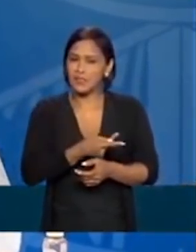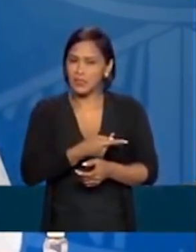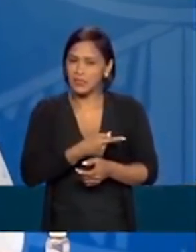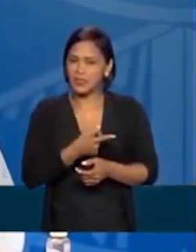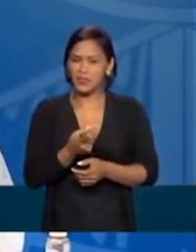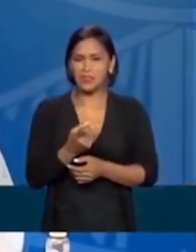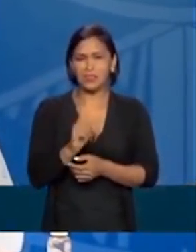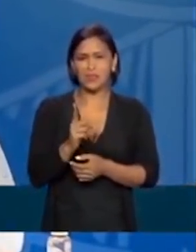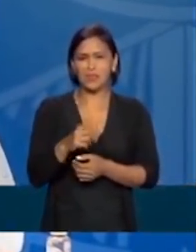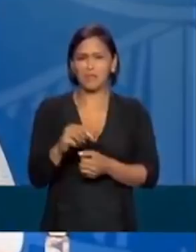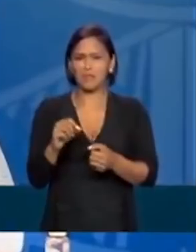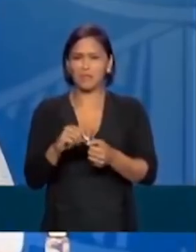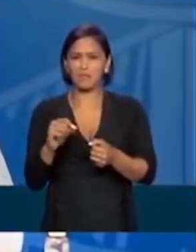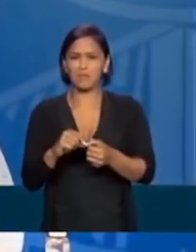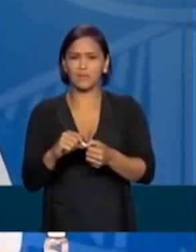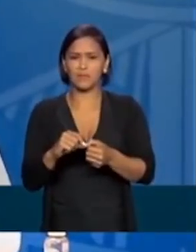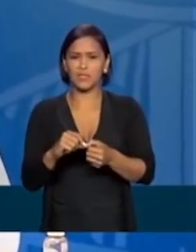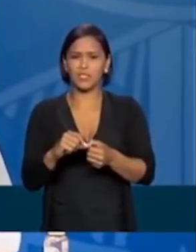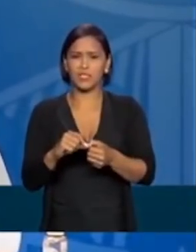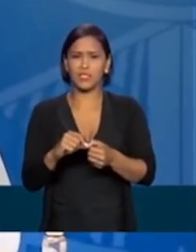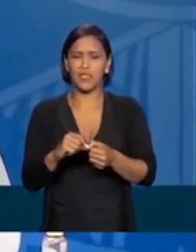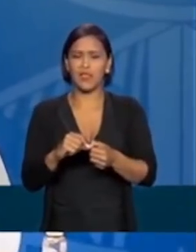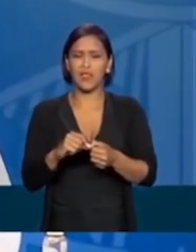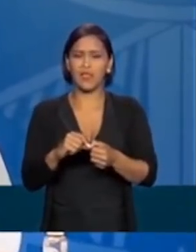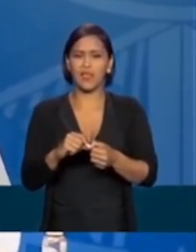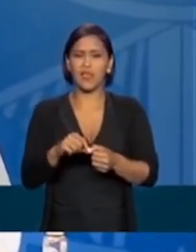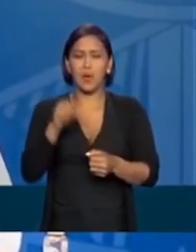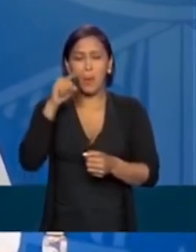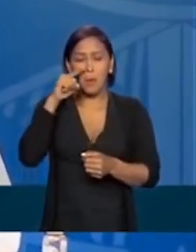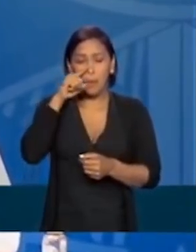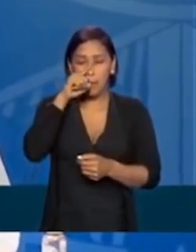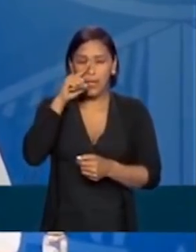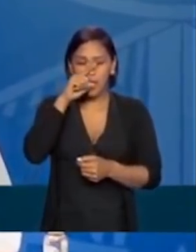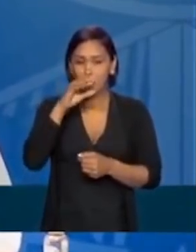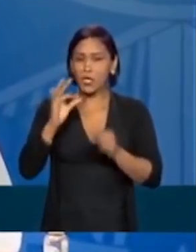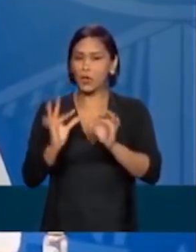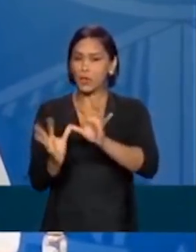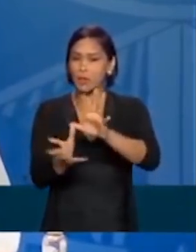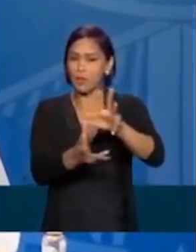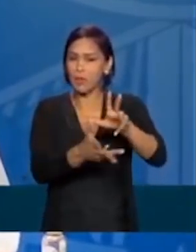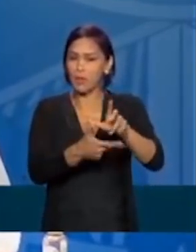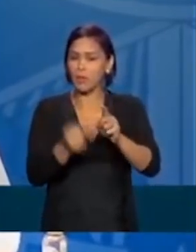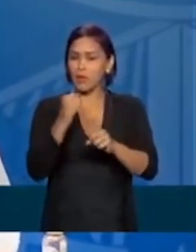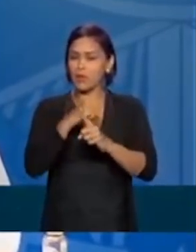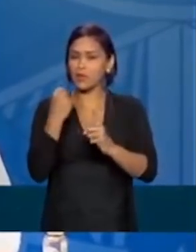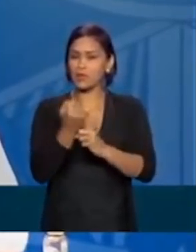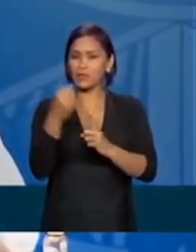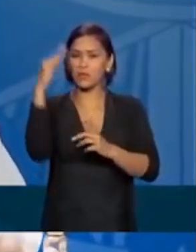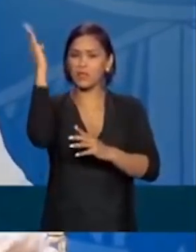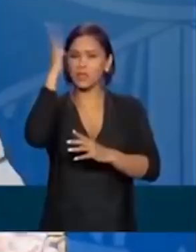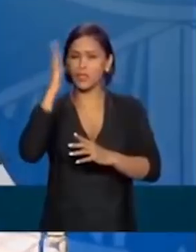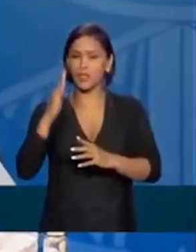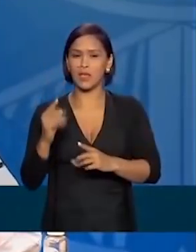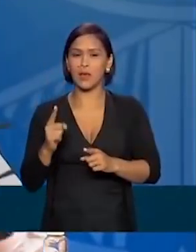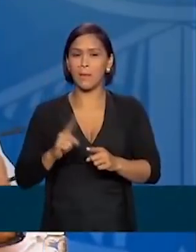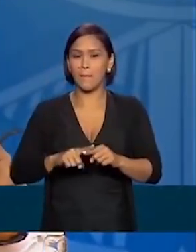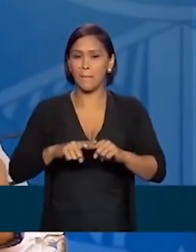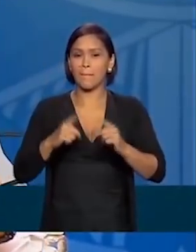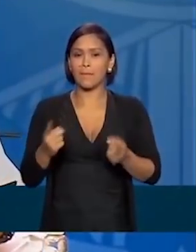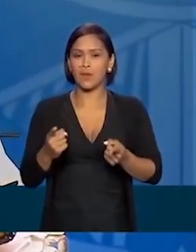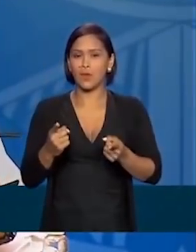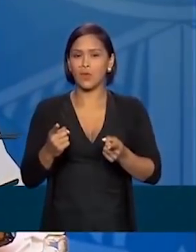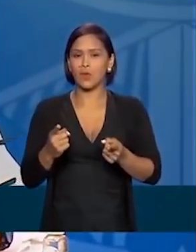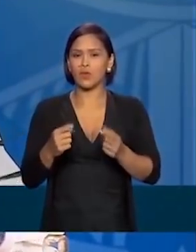medidas que sejam arriscadas para o nosso povo, enquanto nós não tivermos condições de